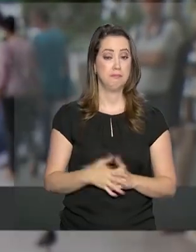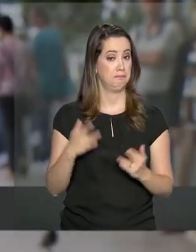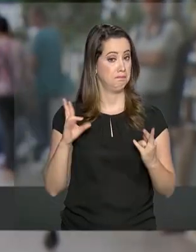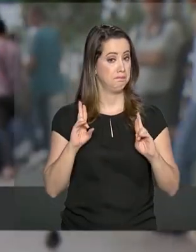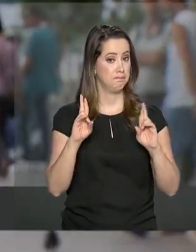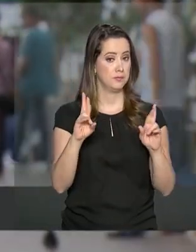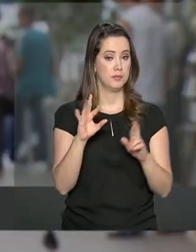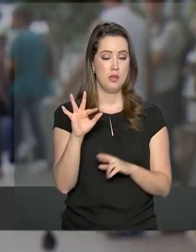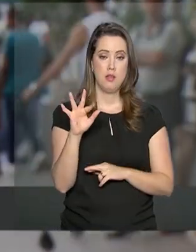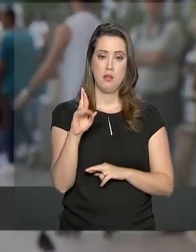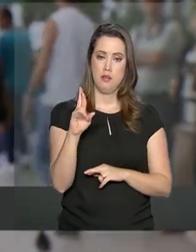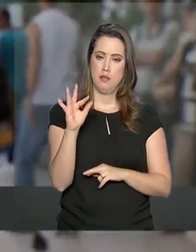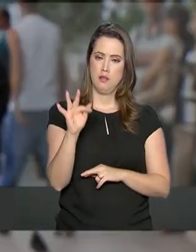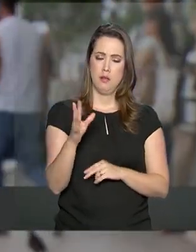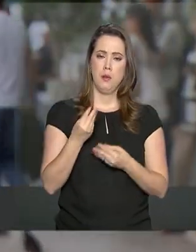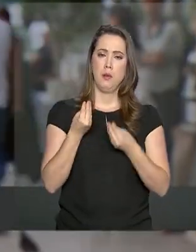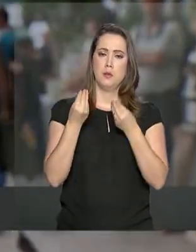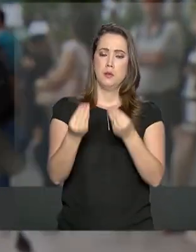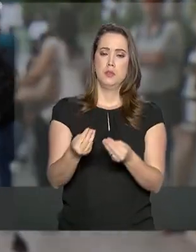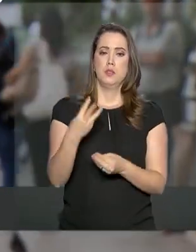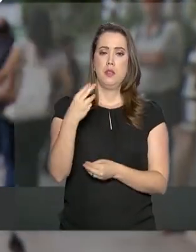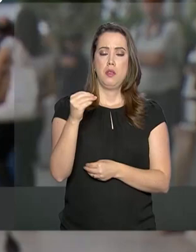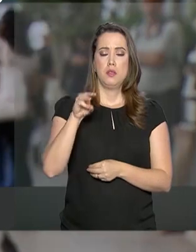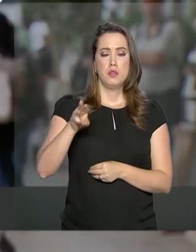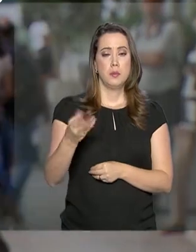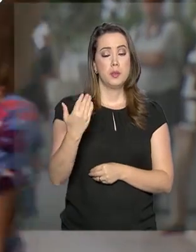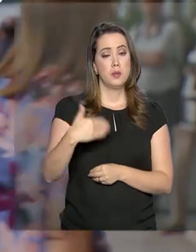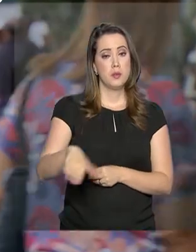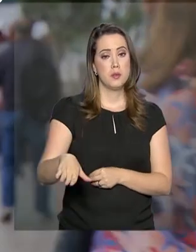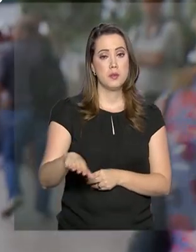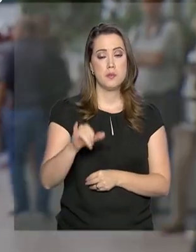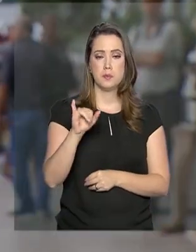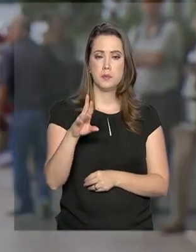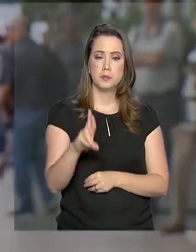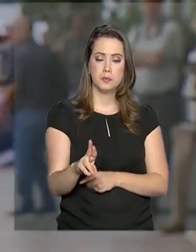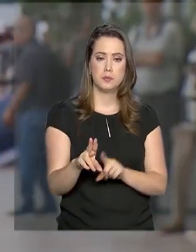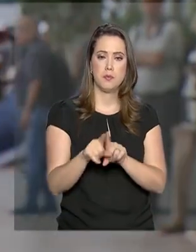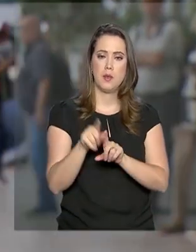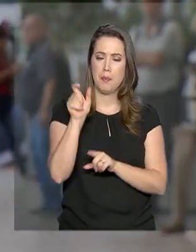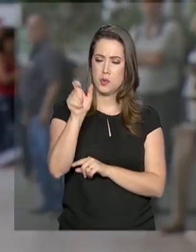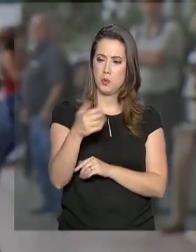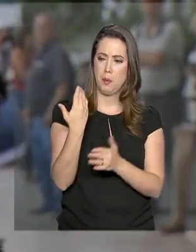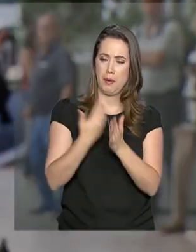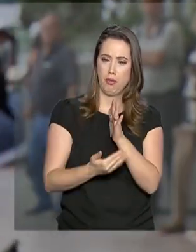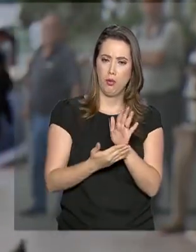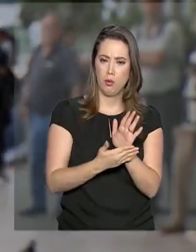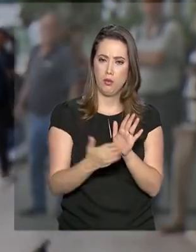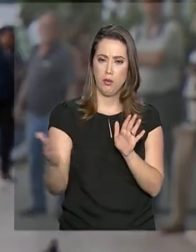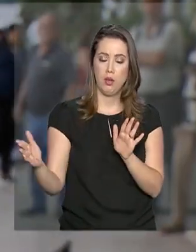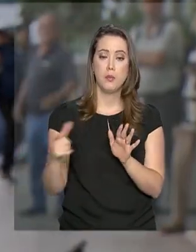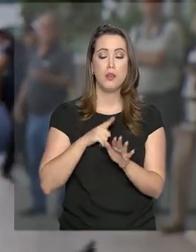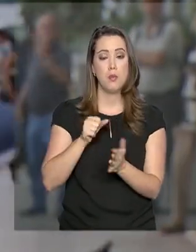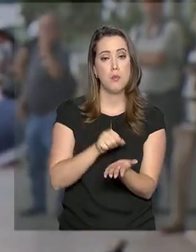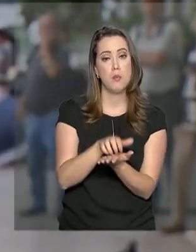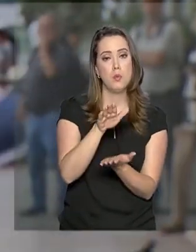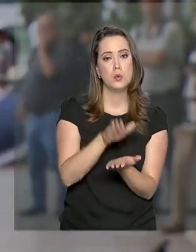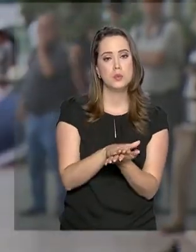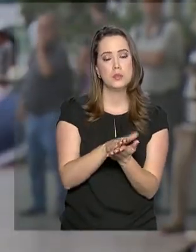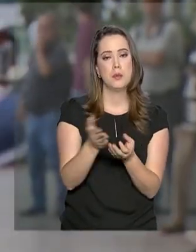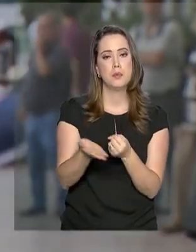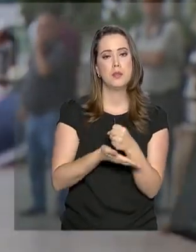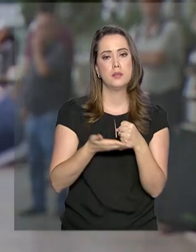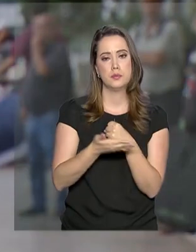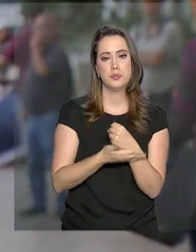Federal é que sejam entregues 30 milhões e meio de declarações. Quem perder o prazo está sujeito à multa de, no